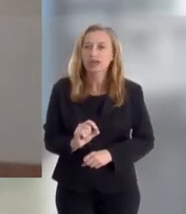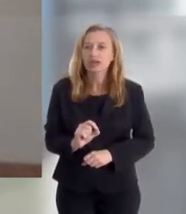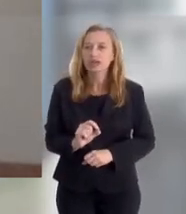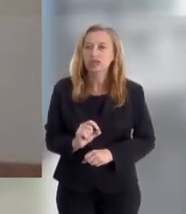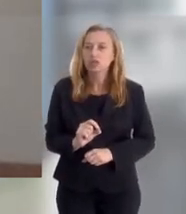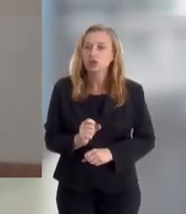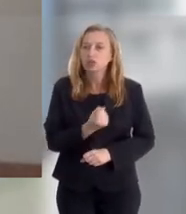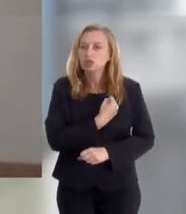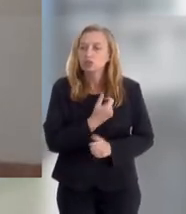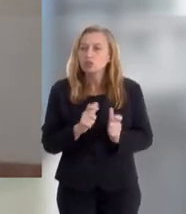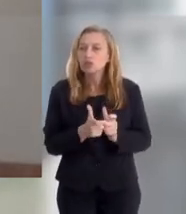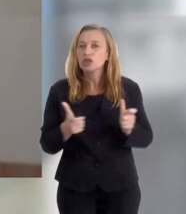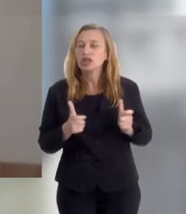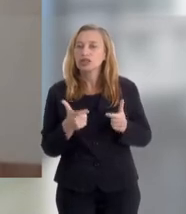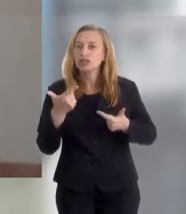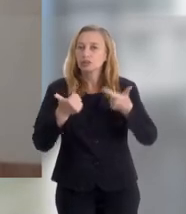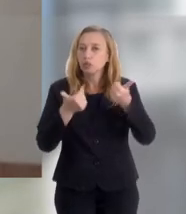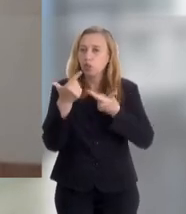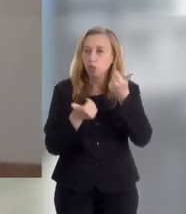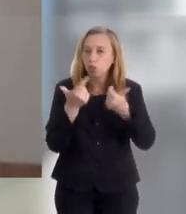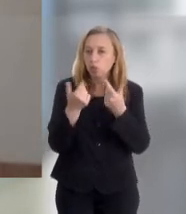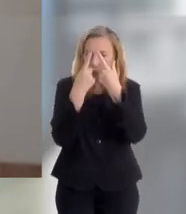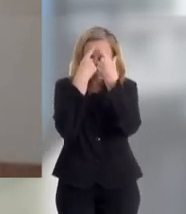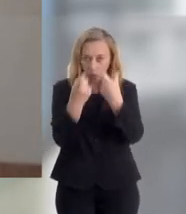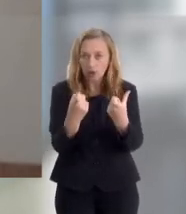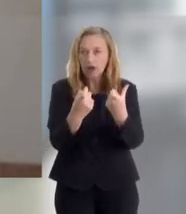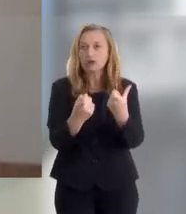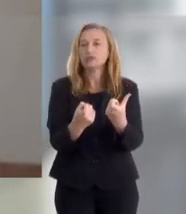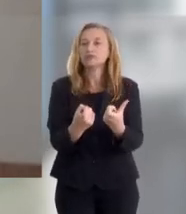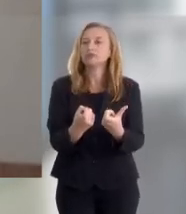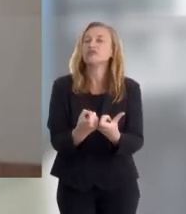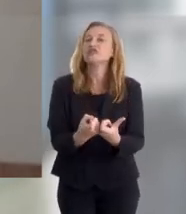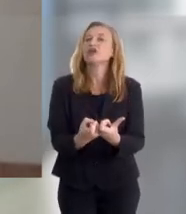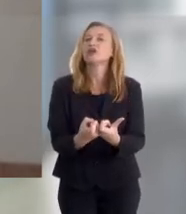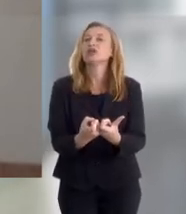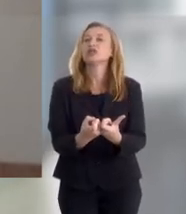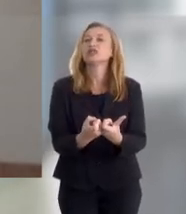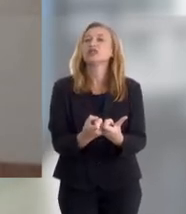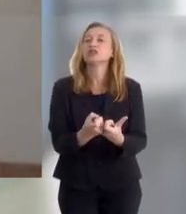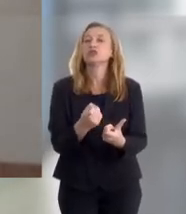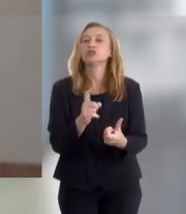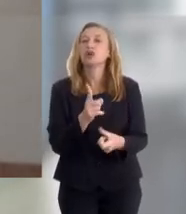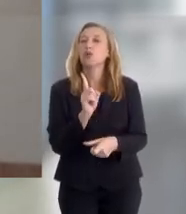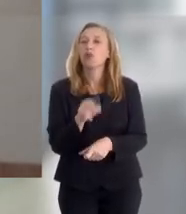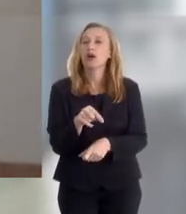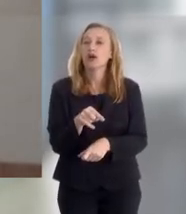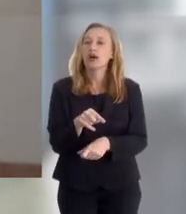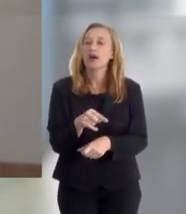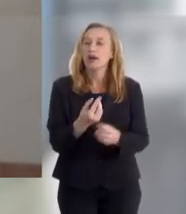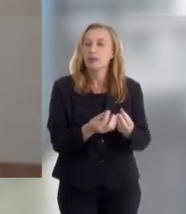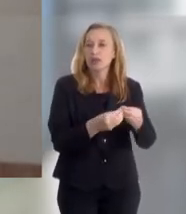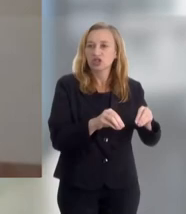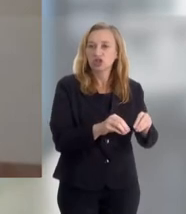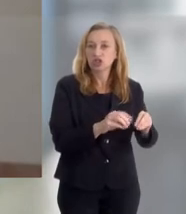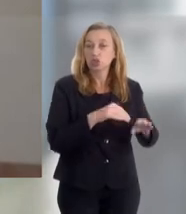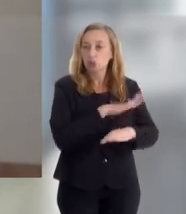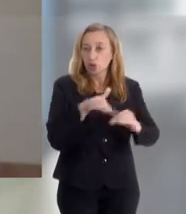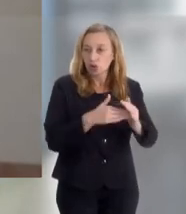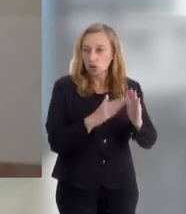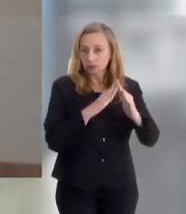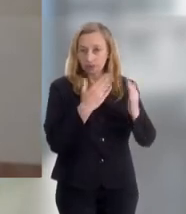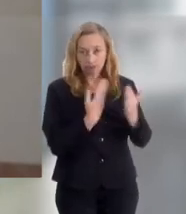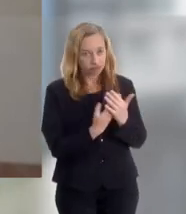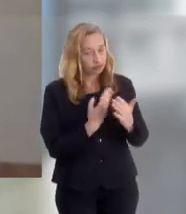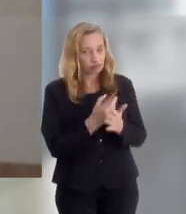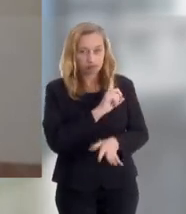Mas a gente percebeu que a intensidade desses tiroteios, eles são, eles não é também, assim,